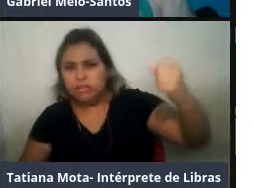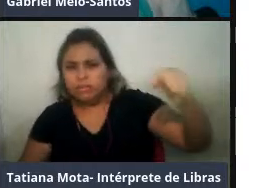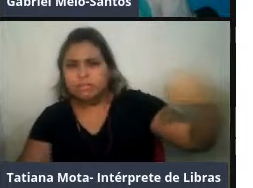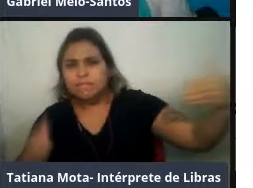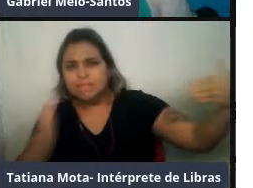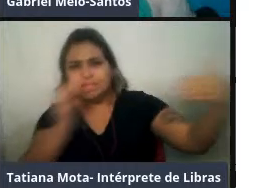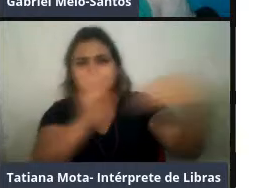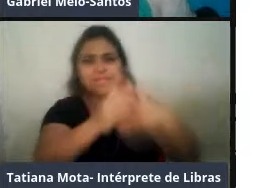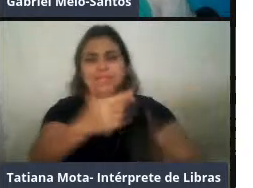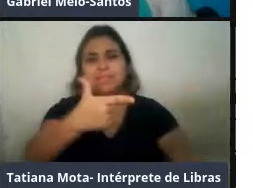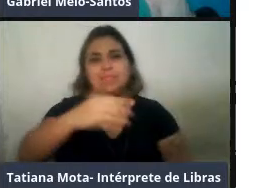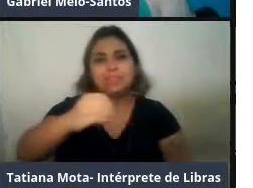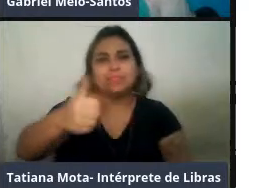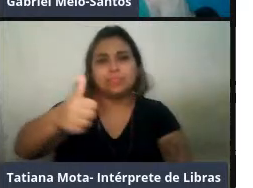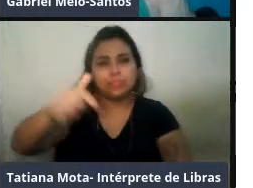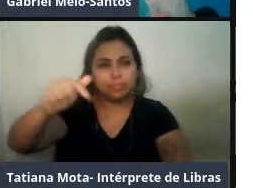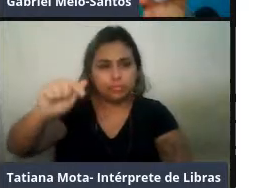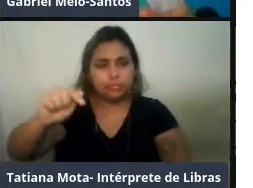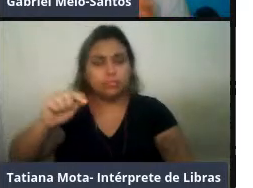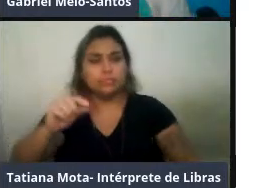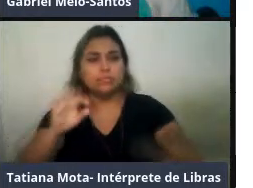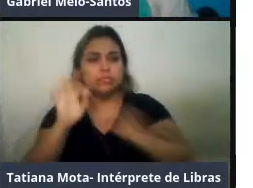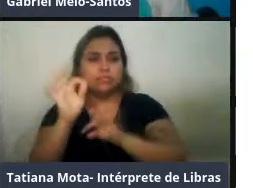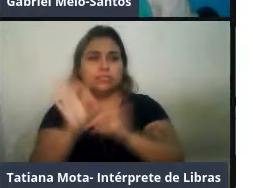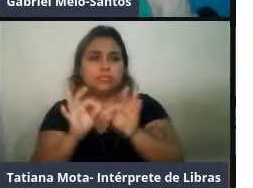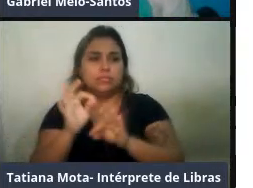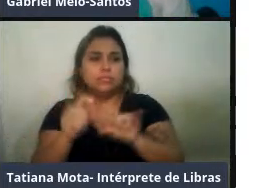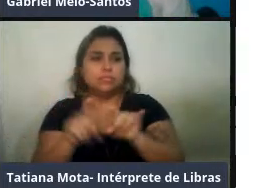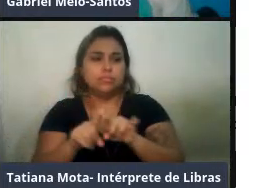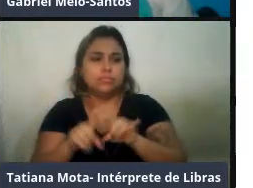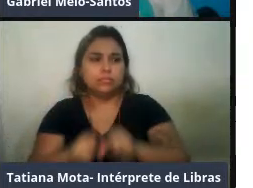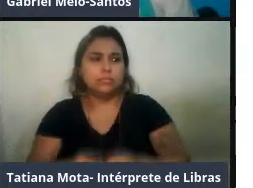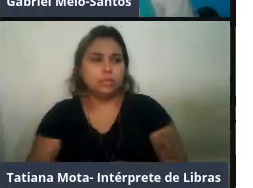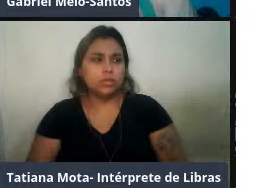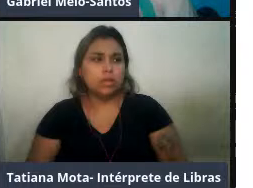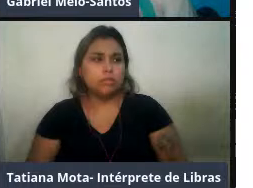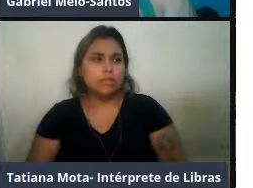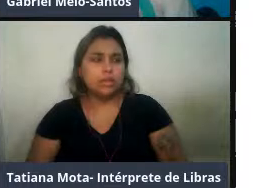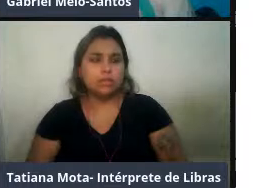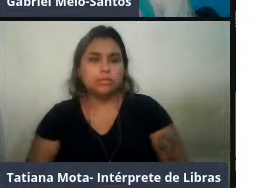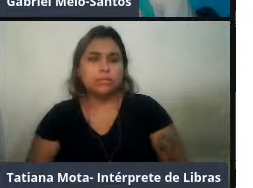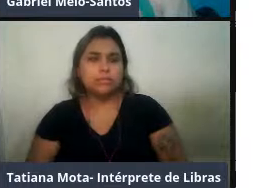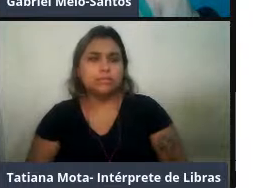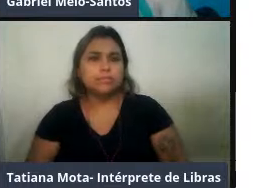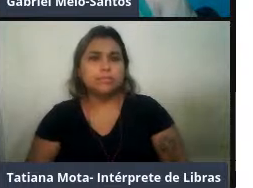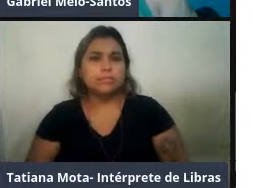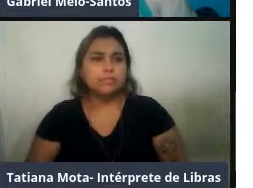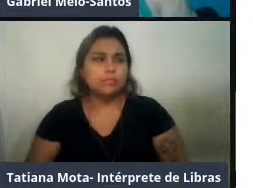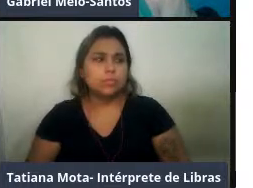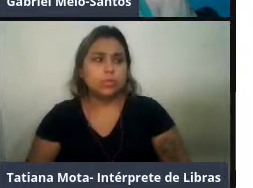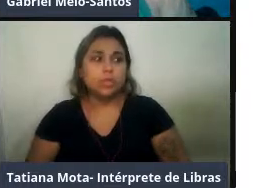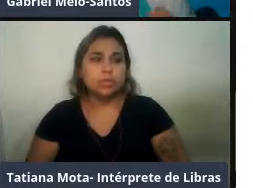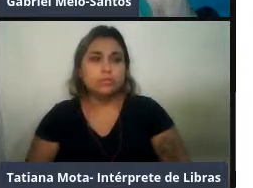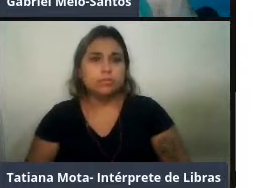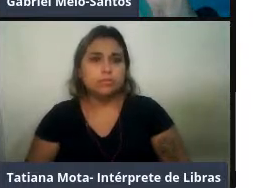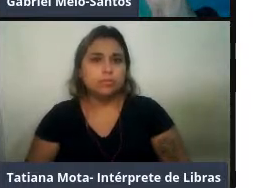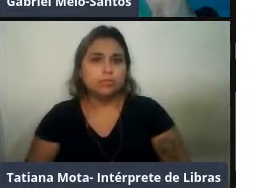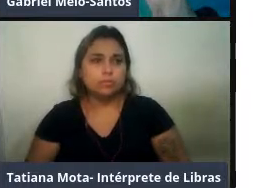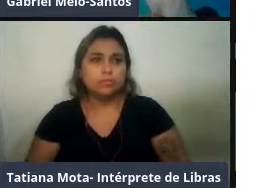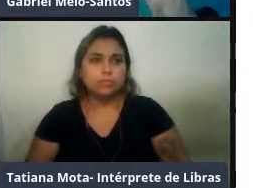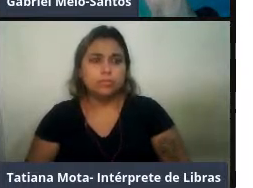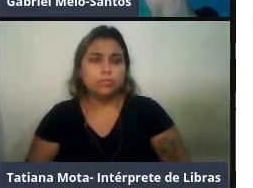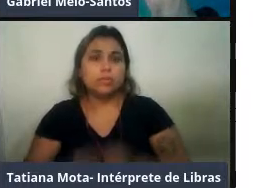pontos ao longo da distribuição do gênero, 10 pontos de populações de água salgada, então, Costa Rica, Venezuela, Guiana